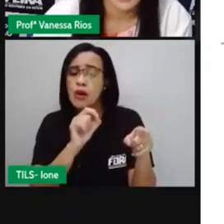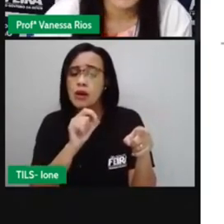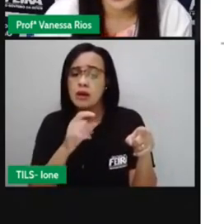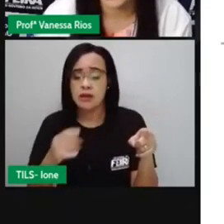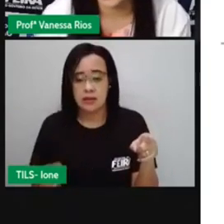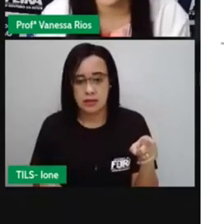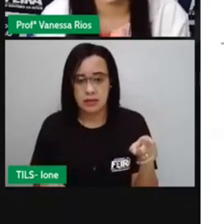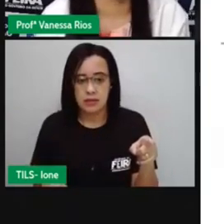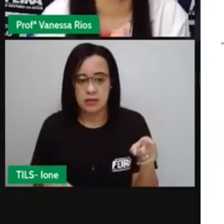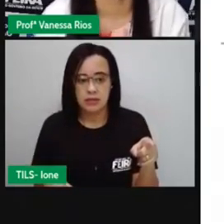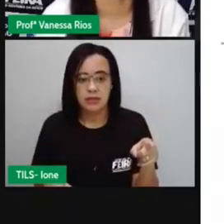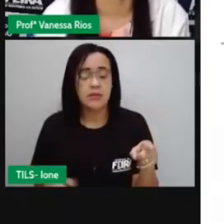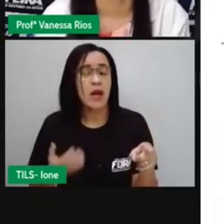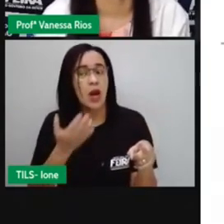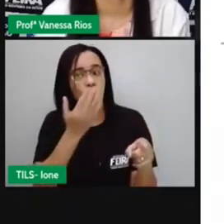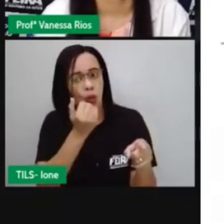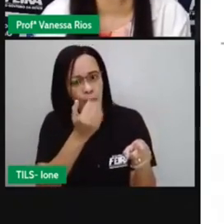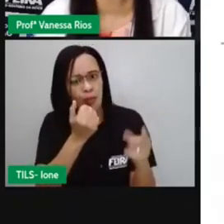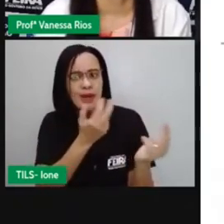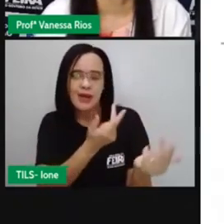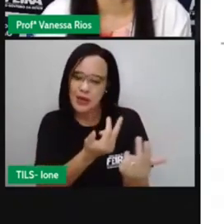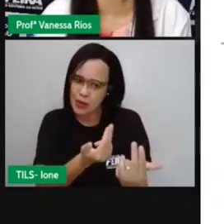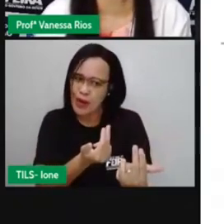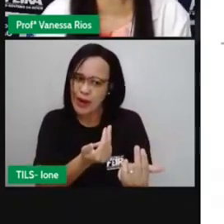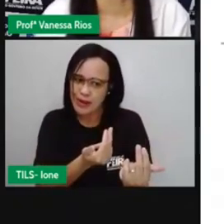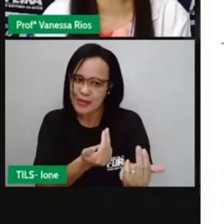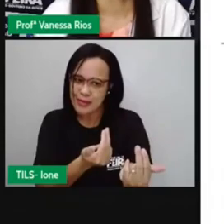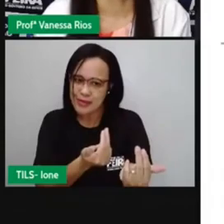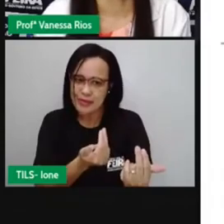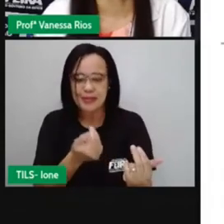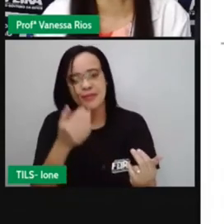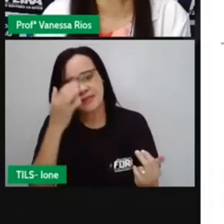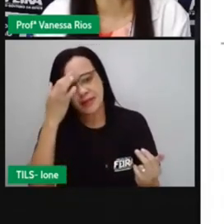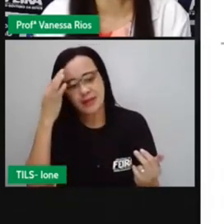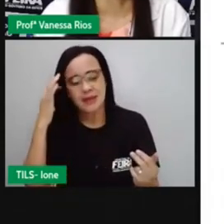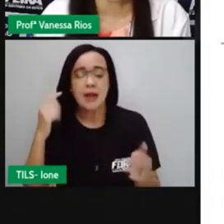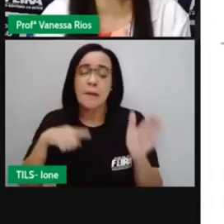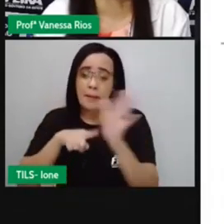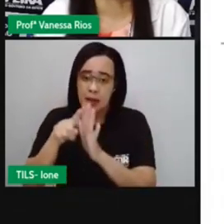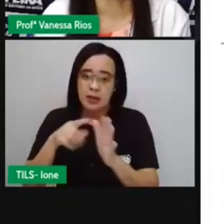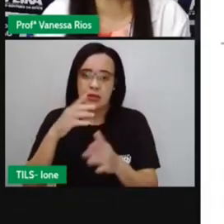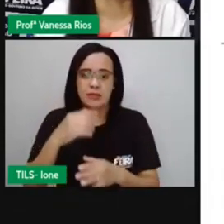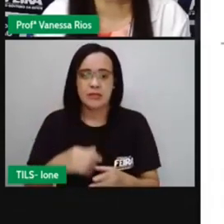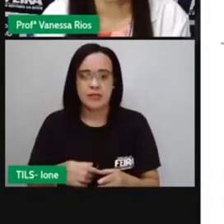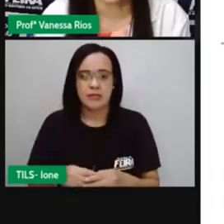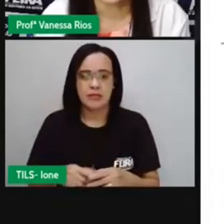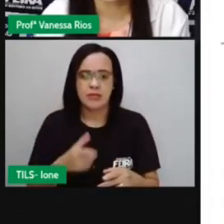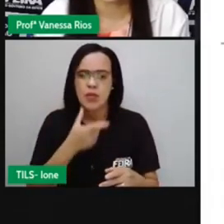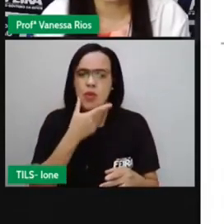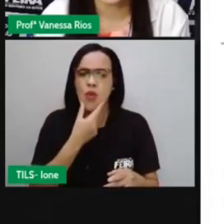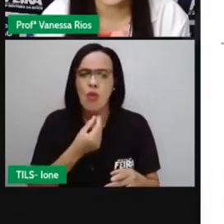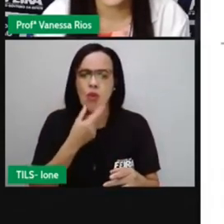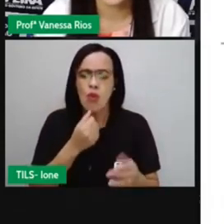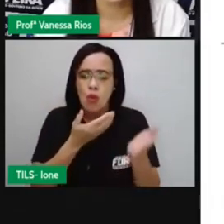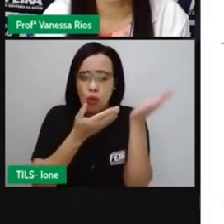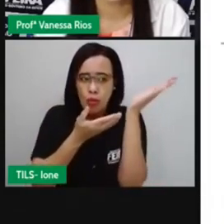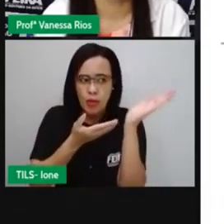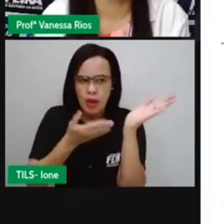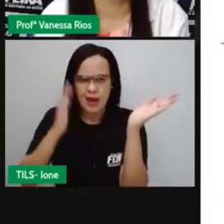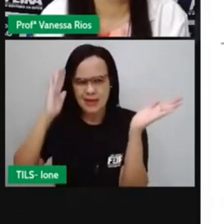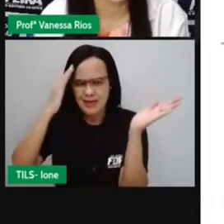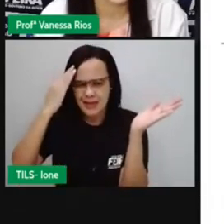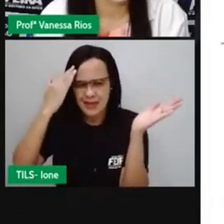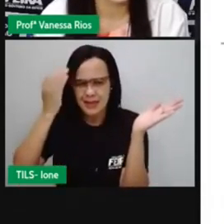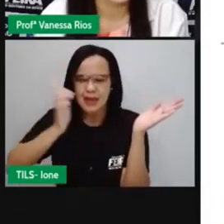a mesma coisa. E aí tem mais perguntas. O garçom entendeu corretamente o que o